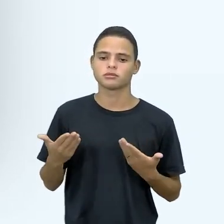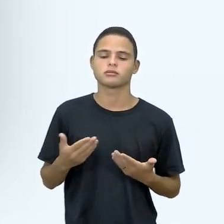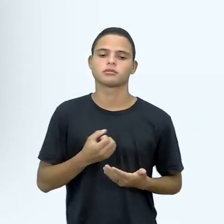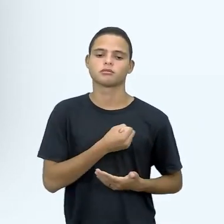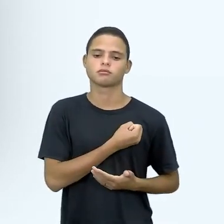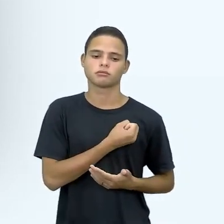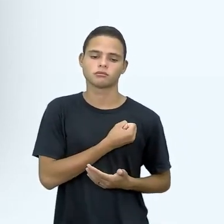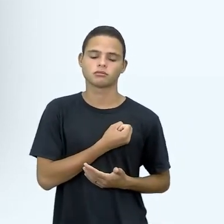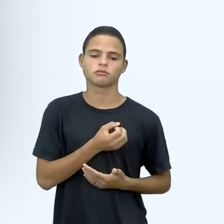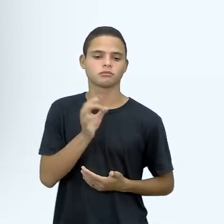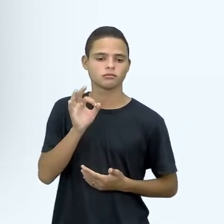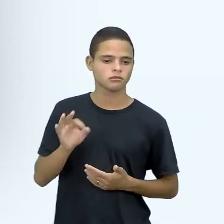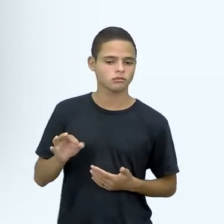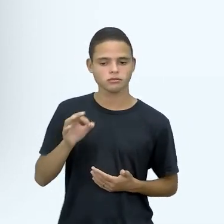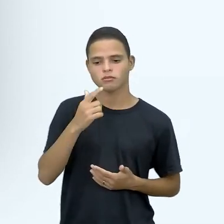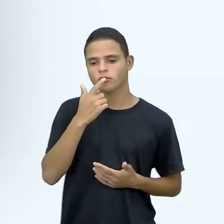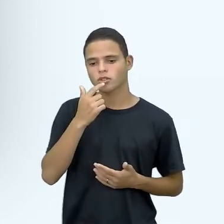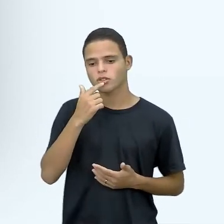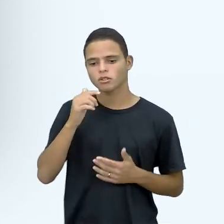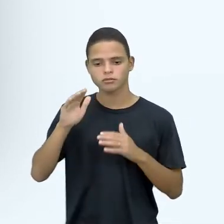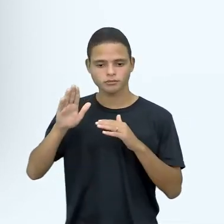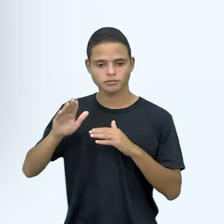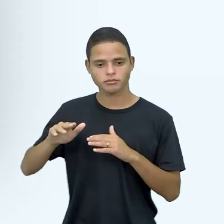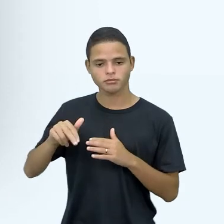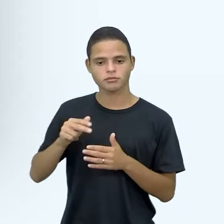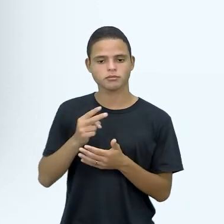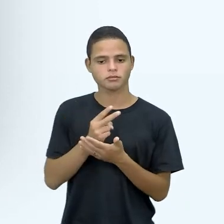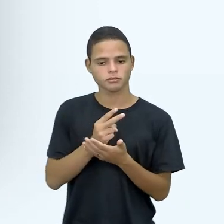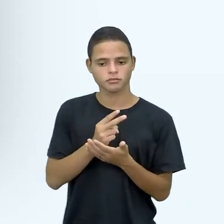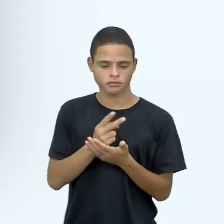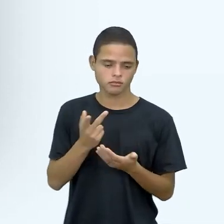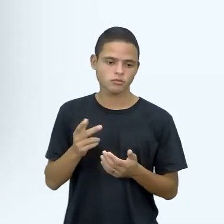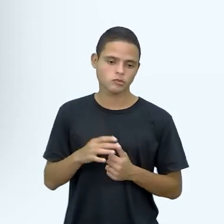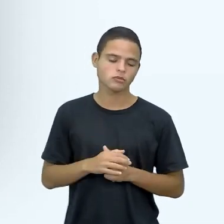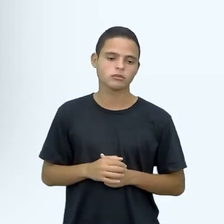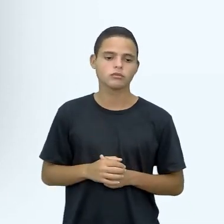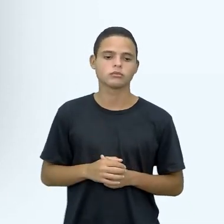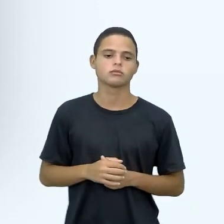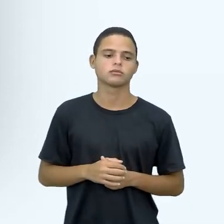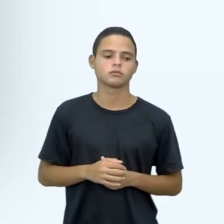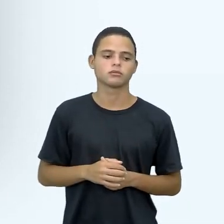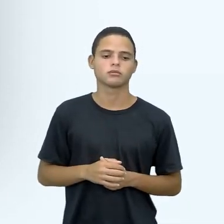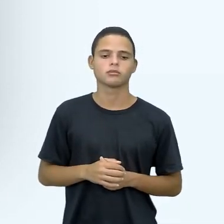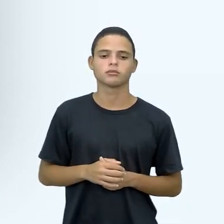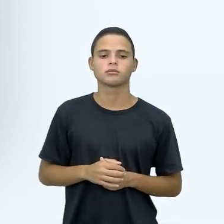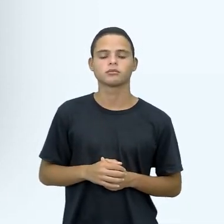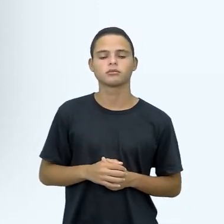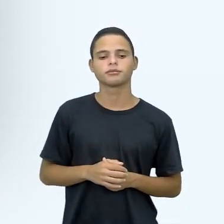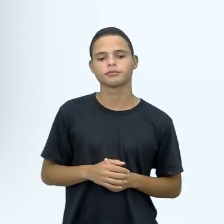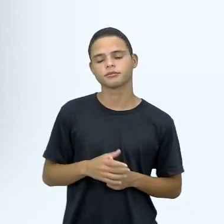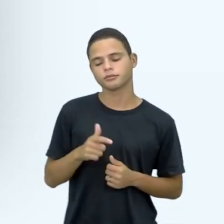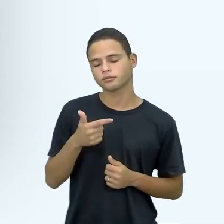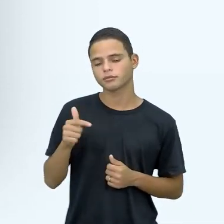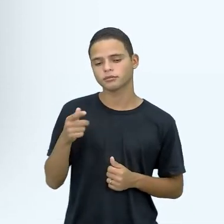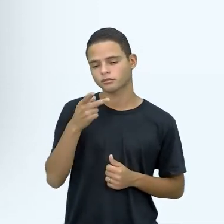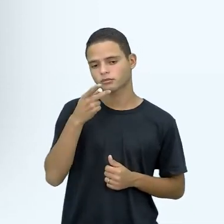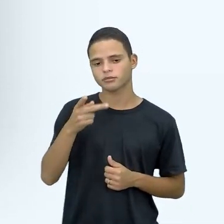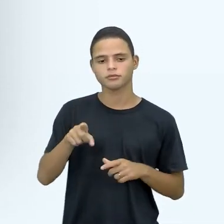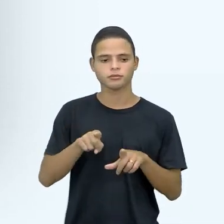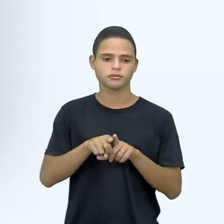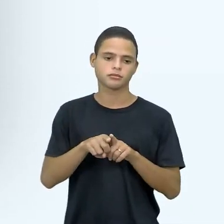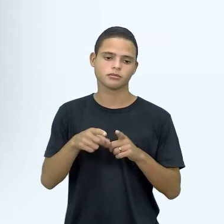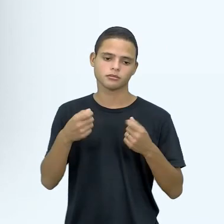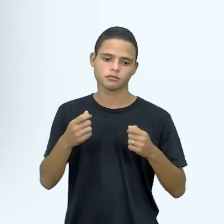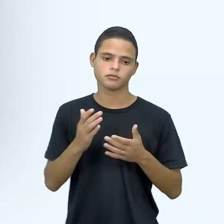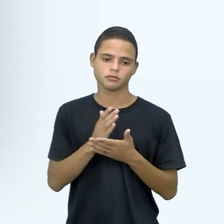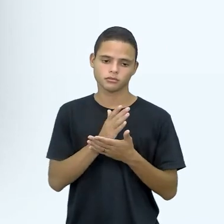parâmetros de sangue, senão também o número de glóbulos vermelhos, né, e hemoglobina, como eu tinha falado, né, também tem que ter